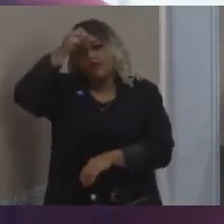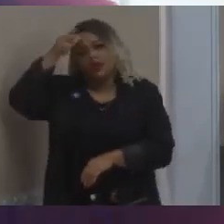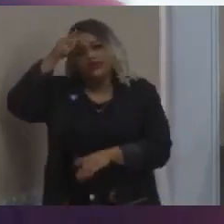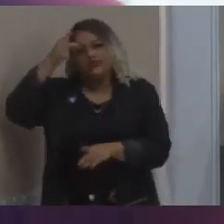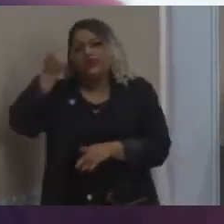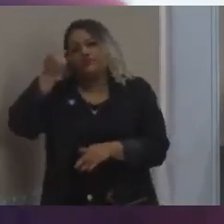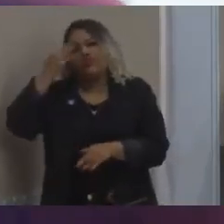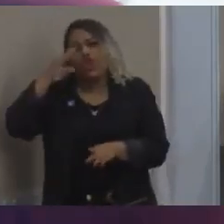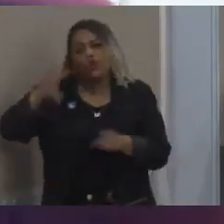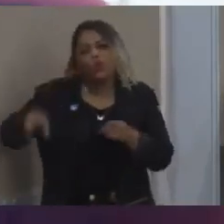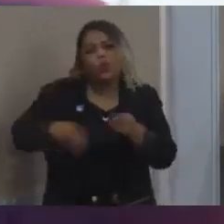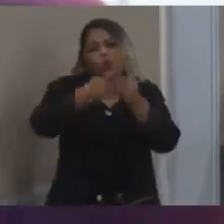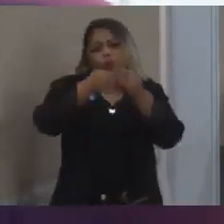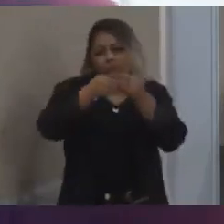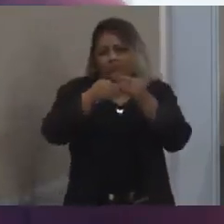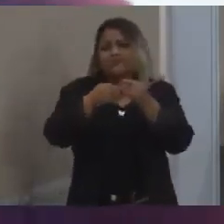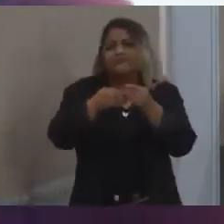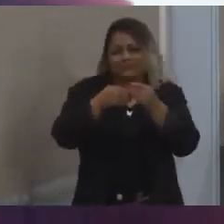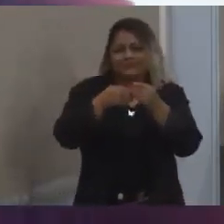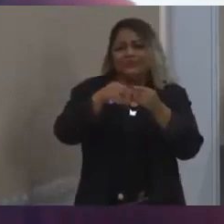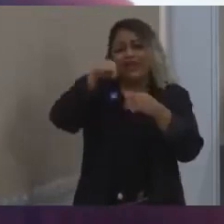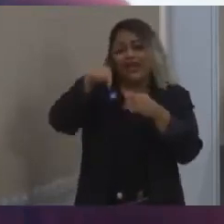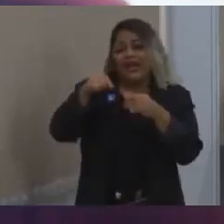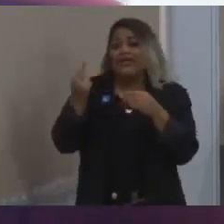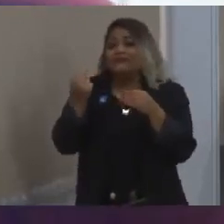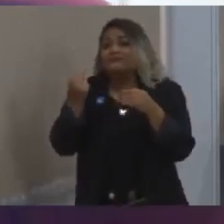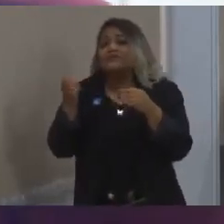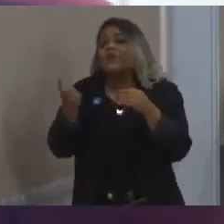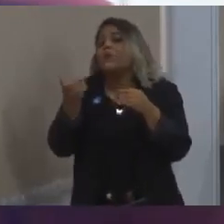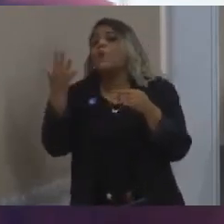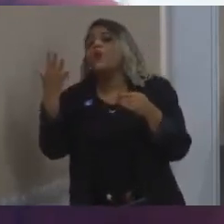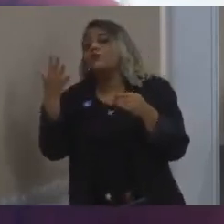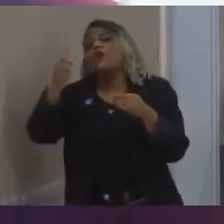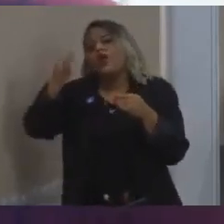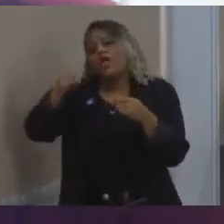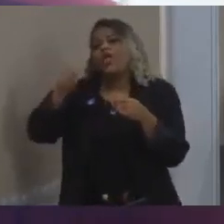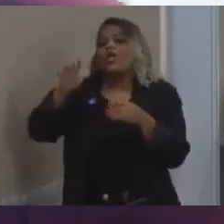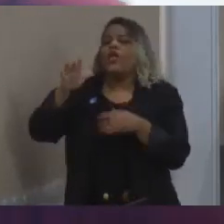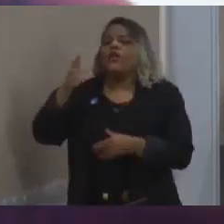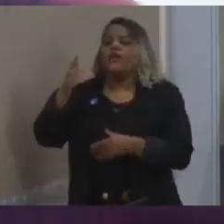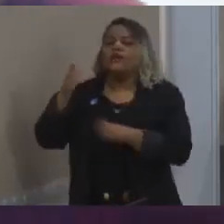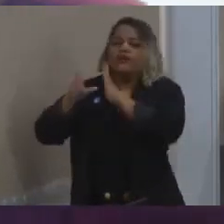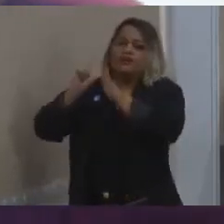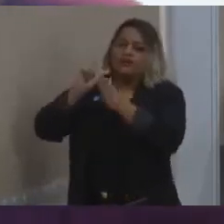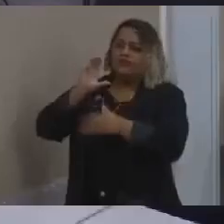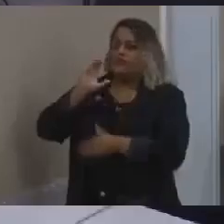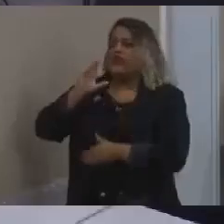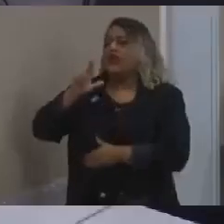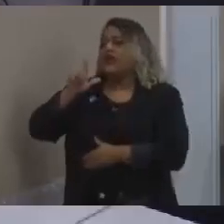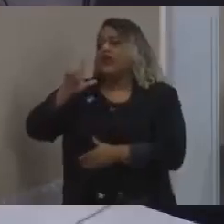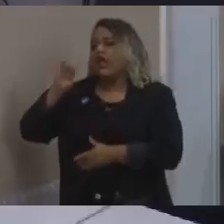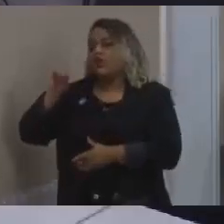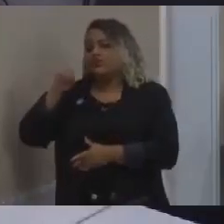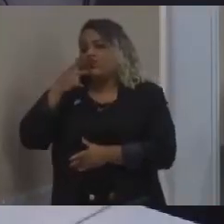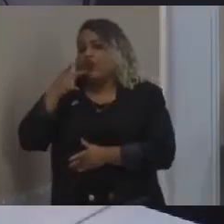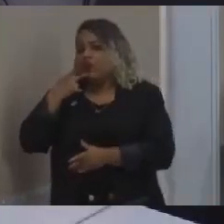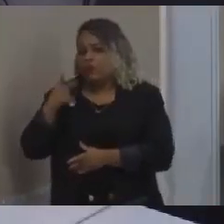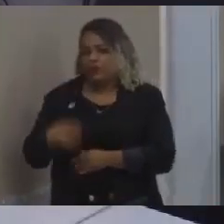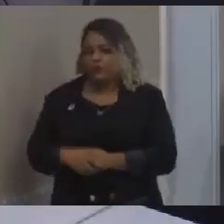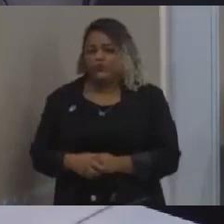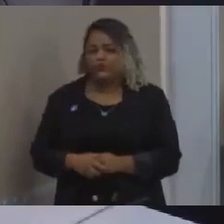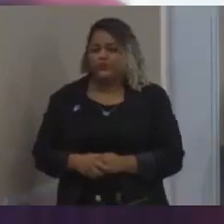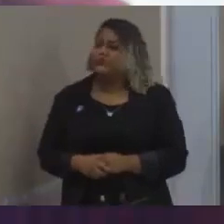complementar. É essa estimativa de previsão de recursos que o Cláudio mencionou naquela fala dele. Qual que é o valor que ele mencionou?